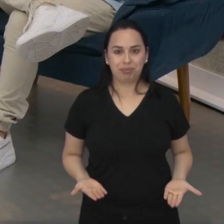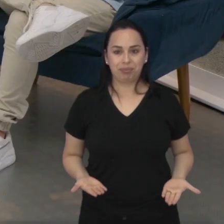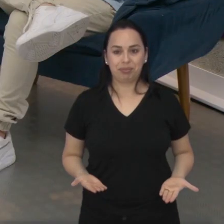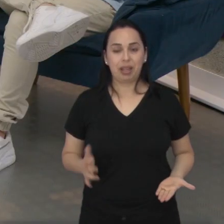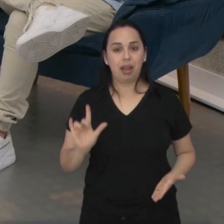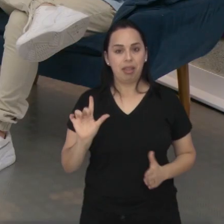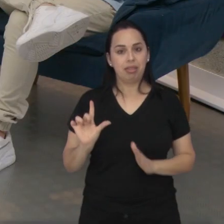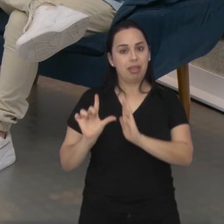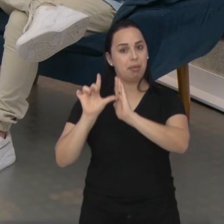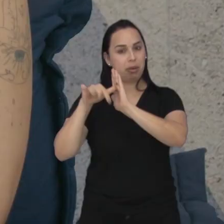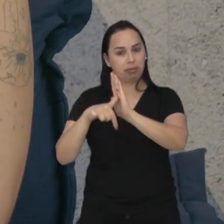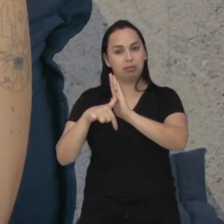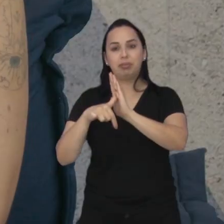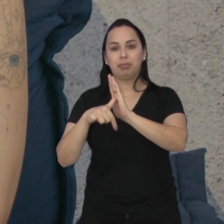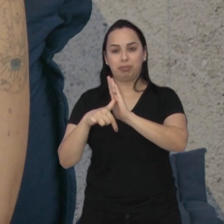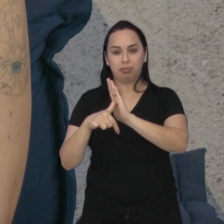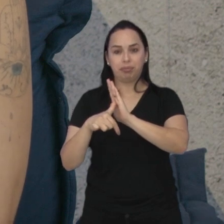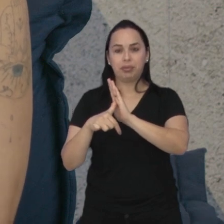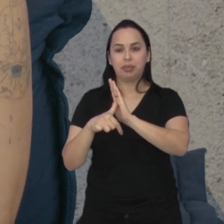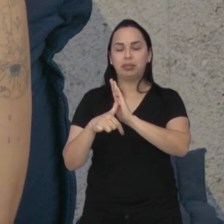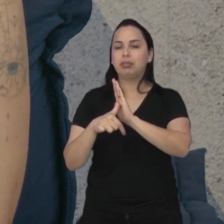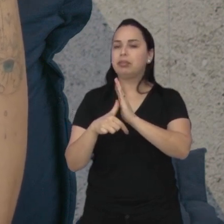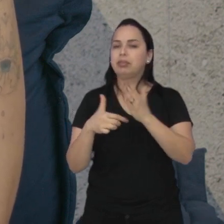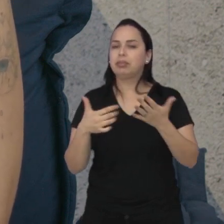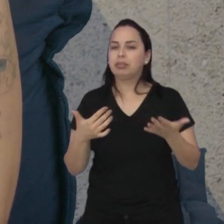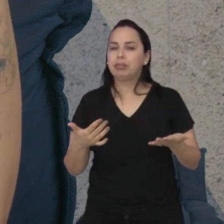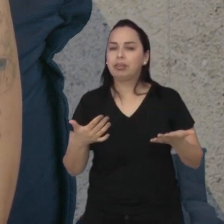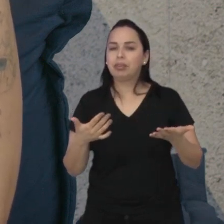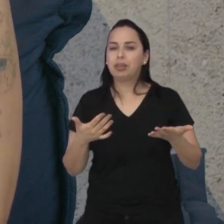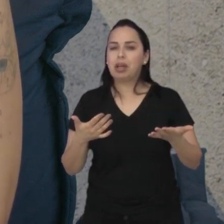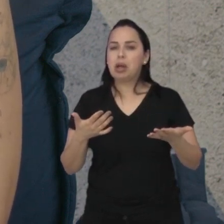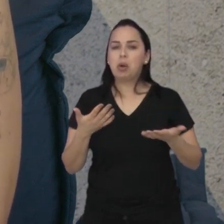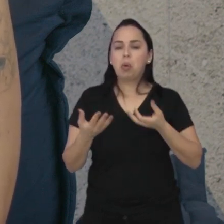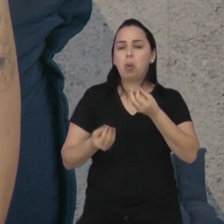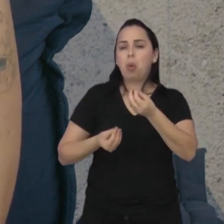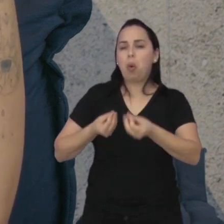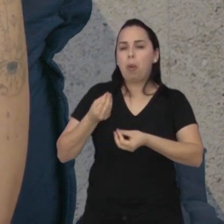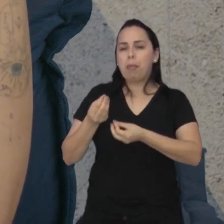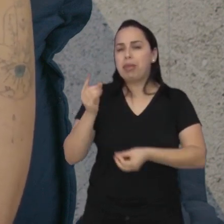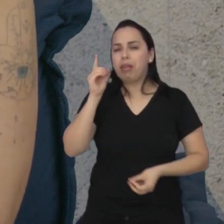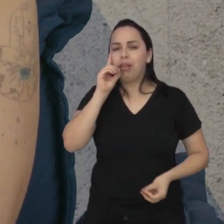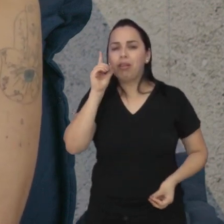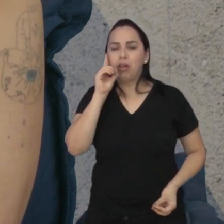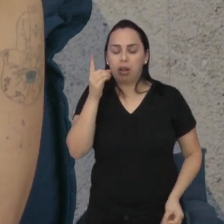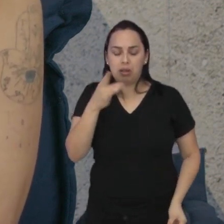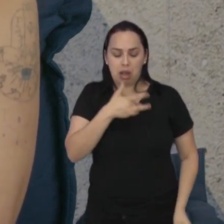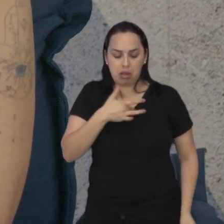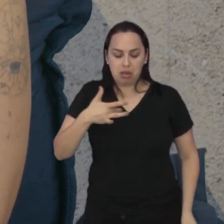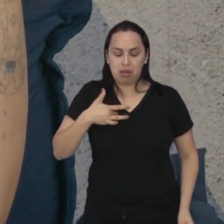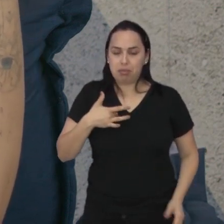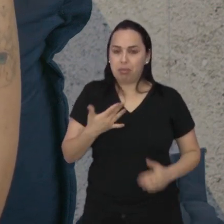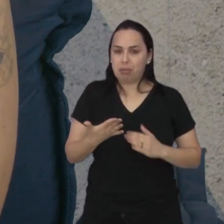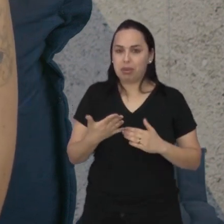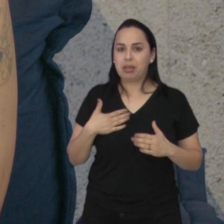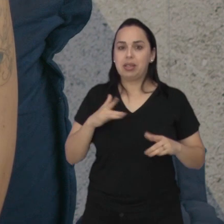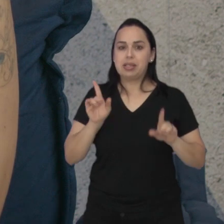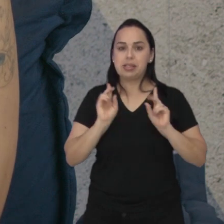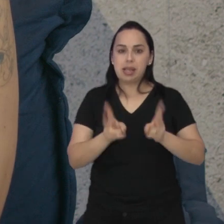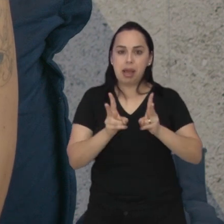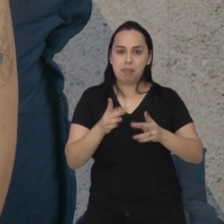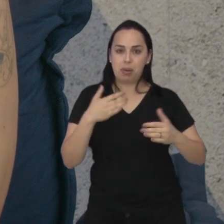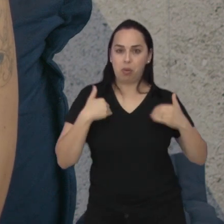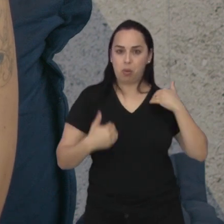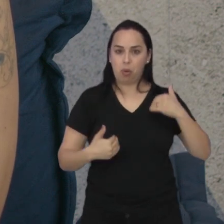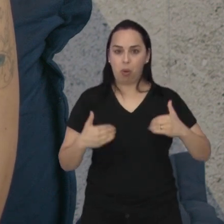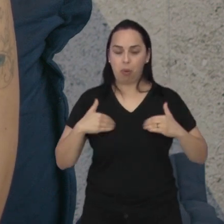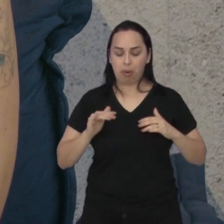É isso aí. No próximo bloco, vamos pelos caminhos da busca por uma rotina mais saudável. Manter o corpo